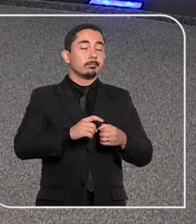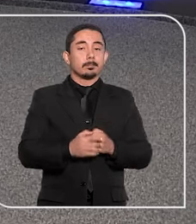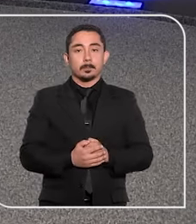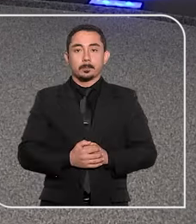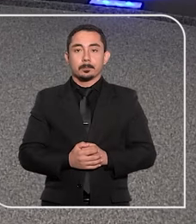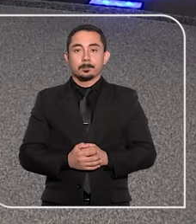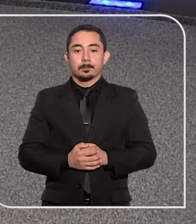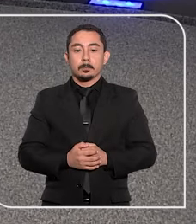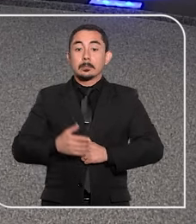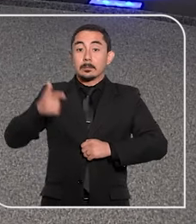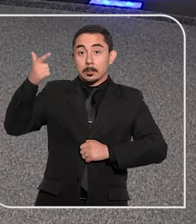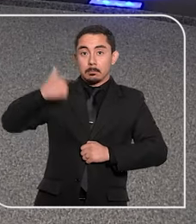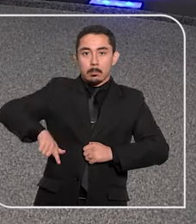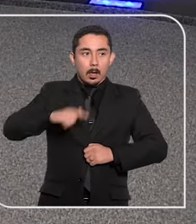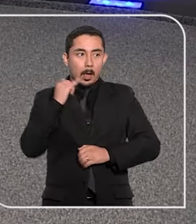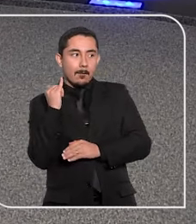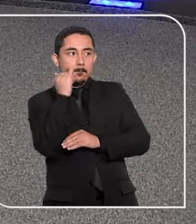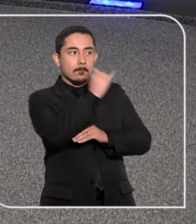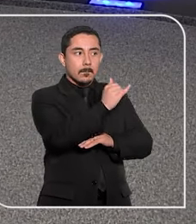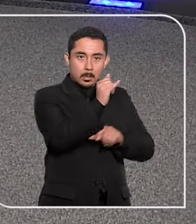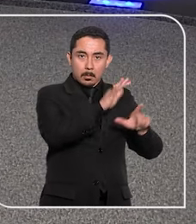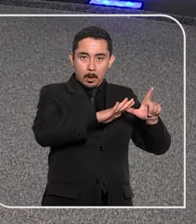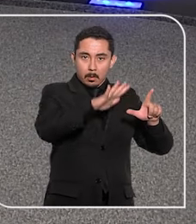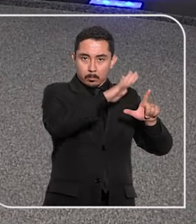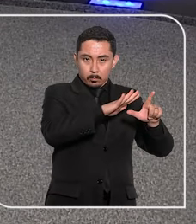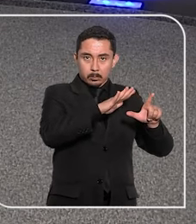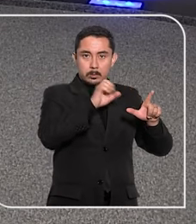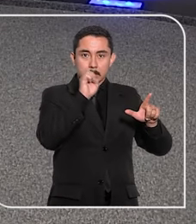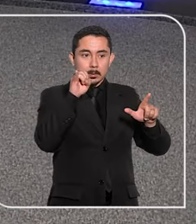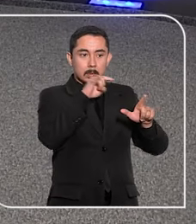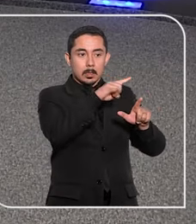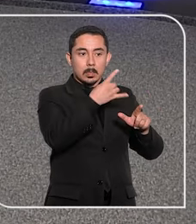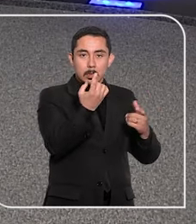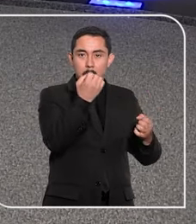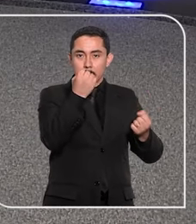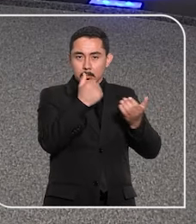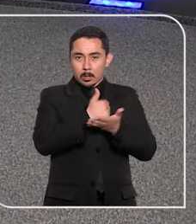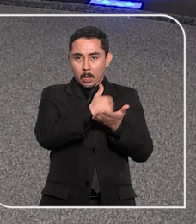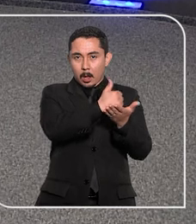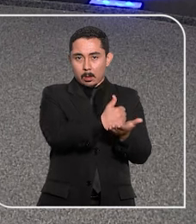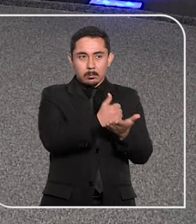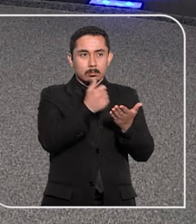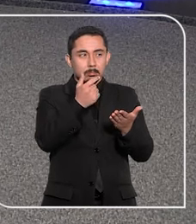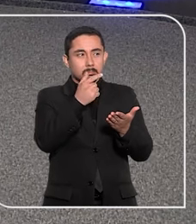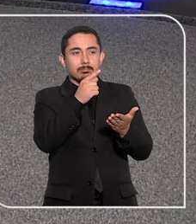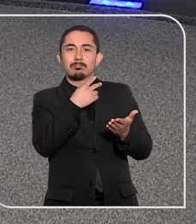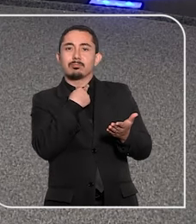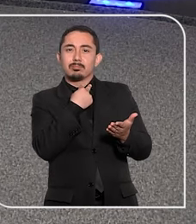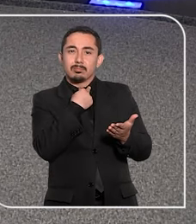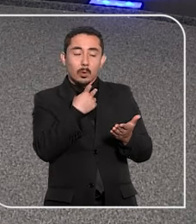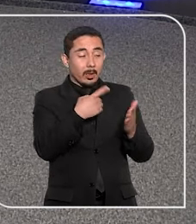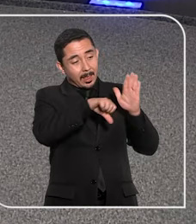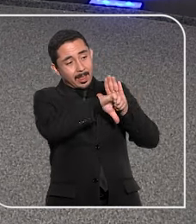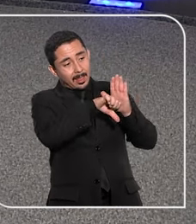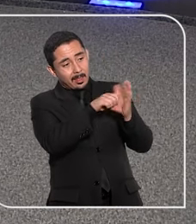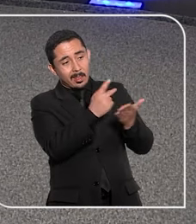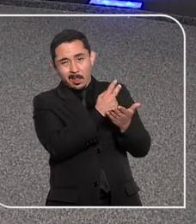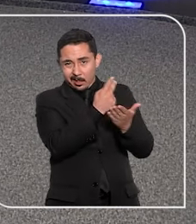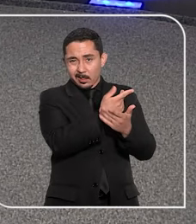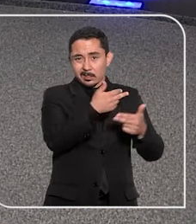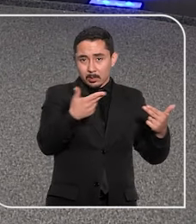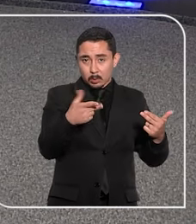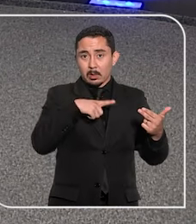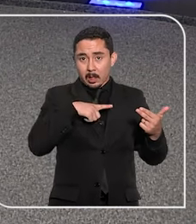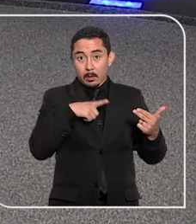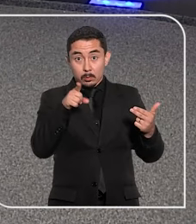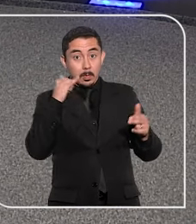Além de poder notificar a plataforma quando o motorista comete uma falta grave, você sabe o que mais é direito do